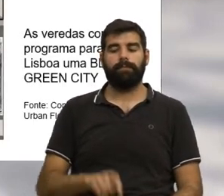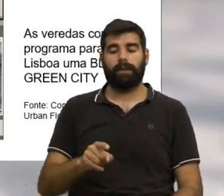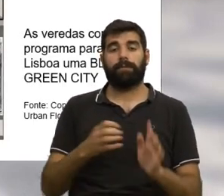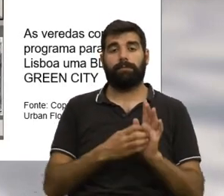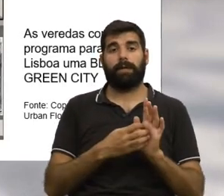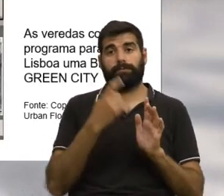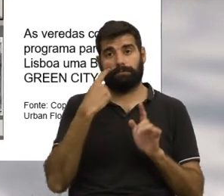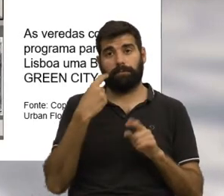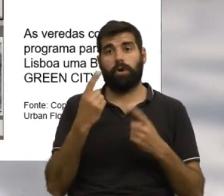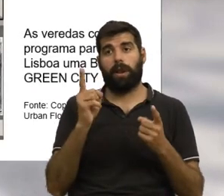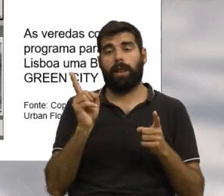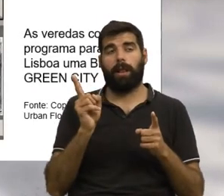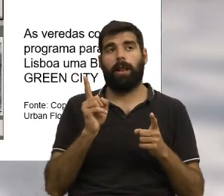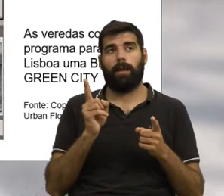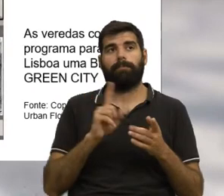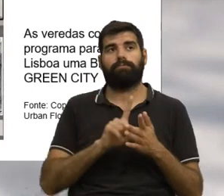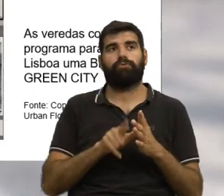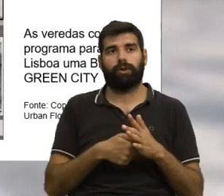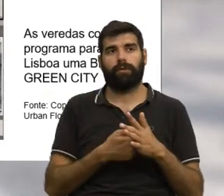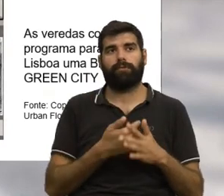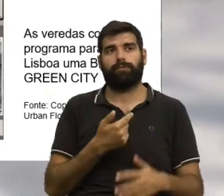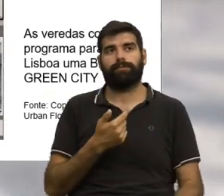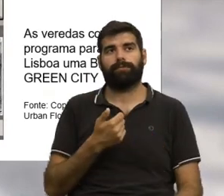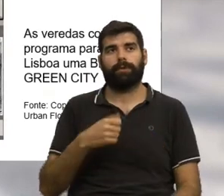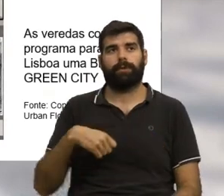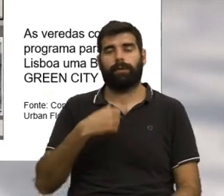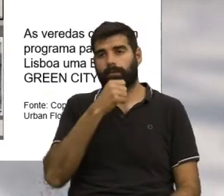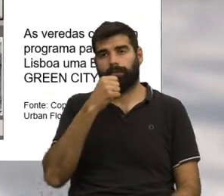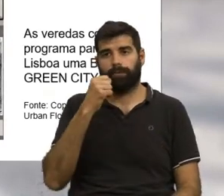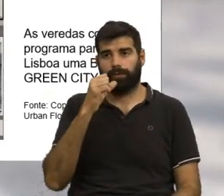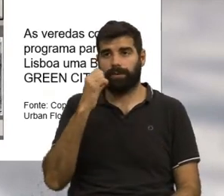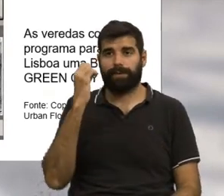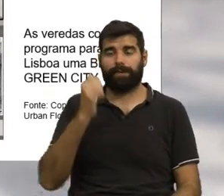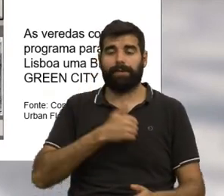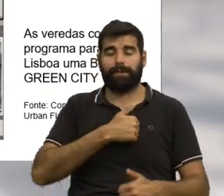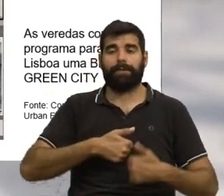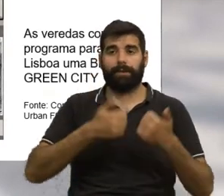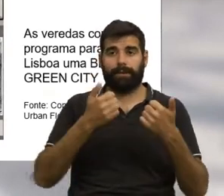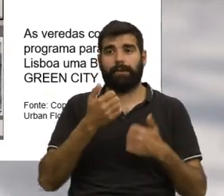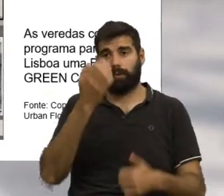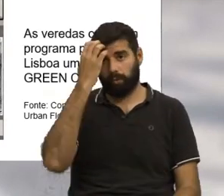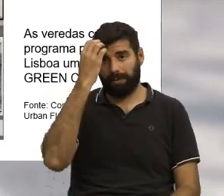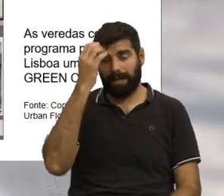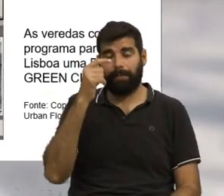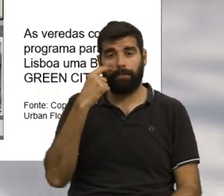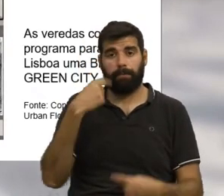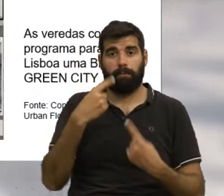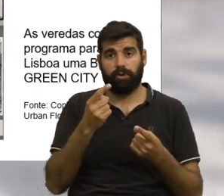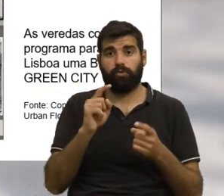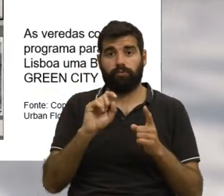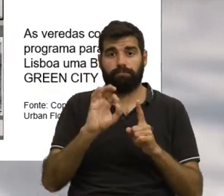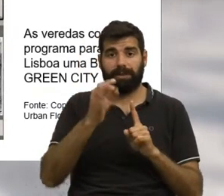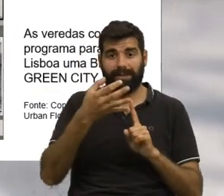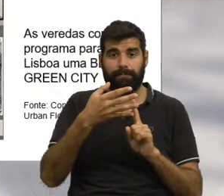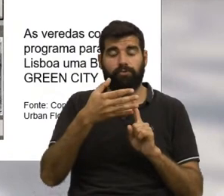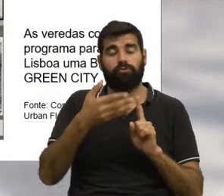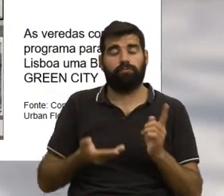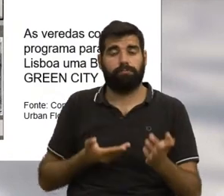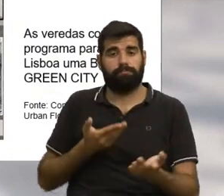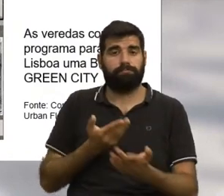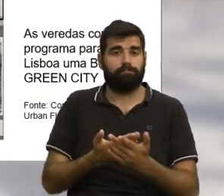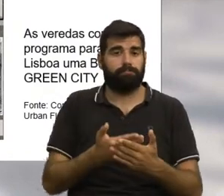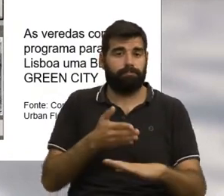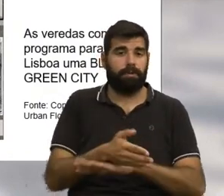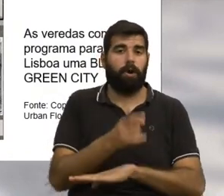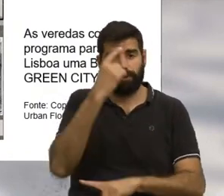Esta imagem, feita no âmbito do projeto Greenville City de Copenhague, ilustra bem os princípios de sustentabilidade deste tipo de intervenção que propomos